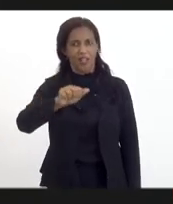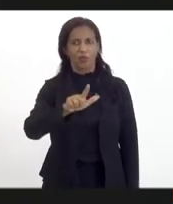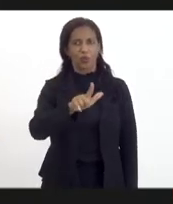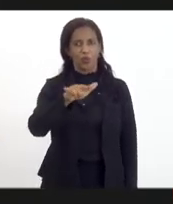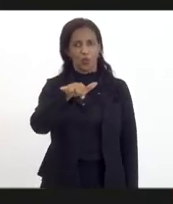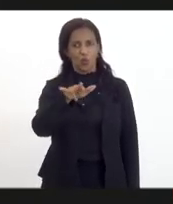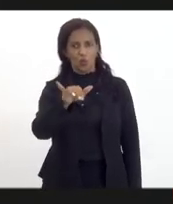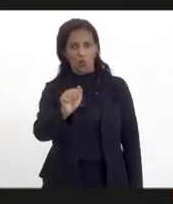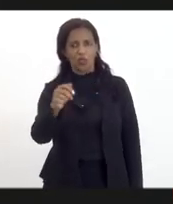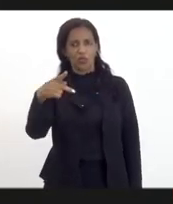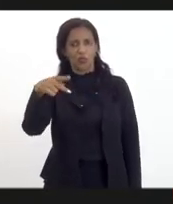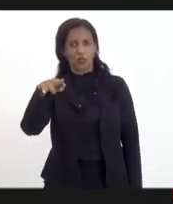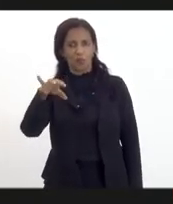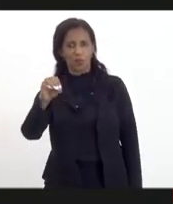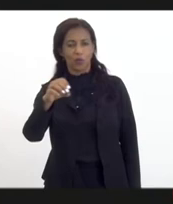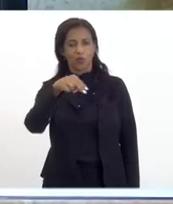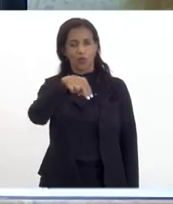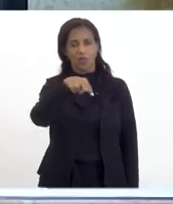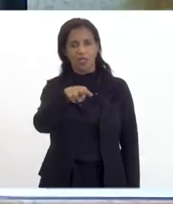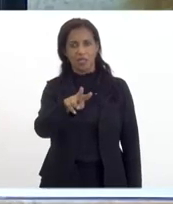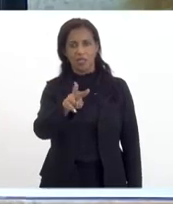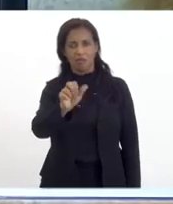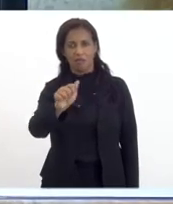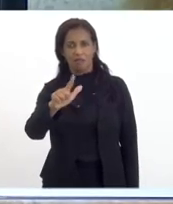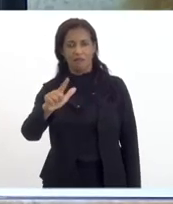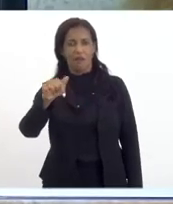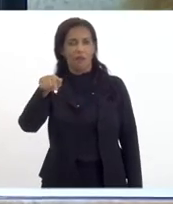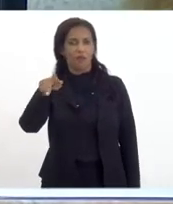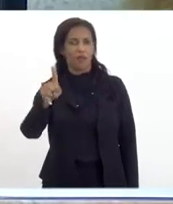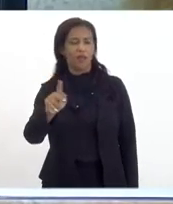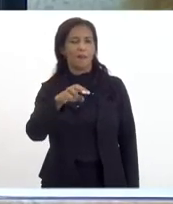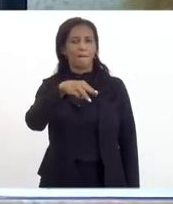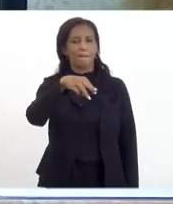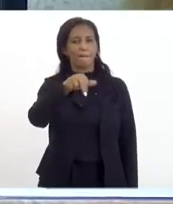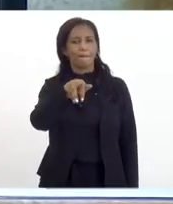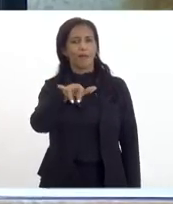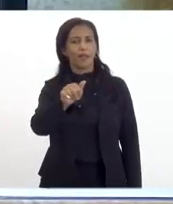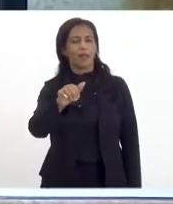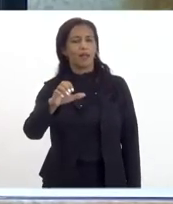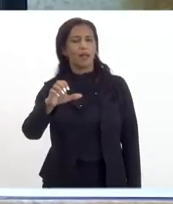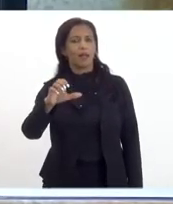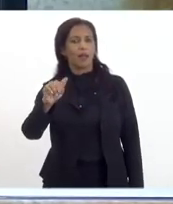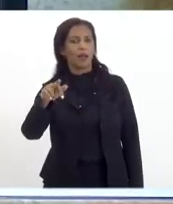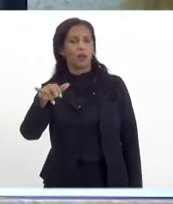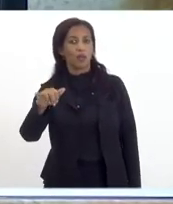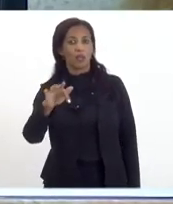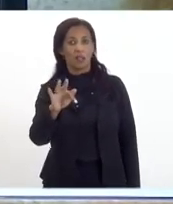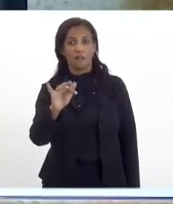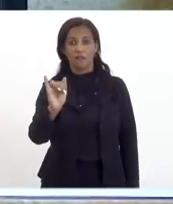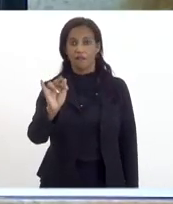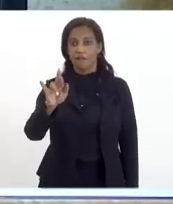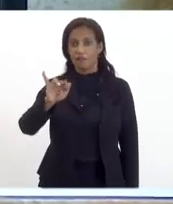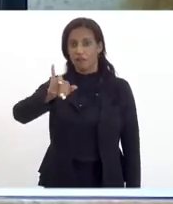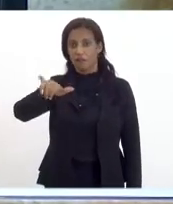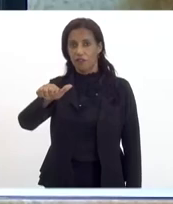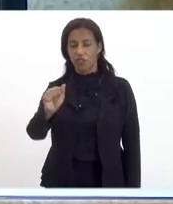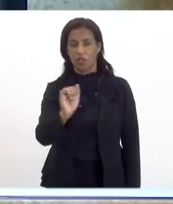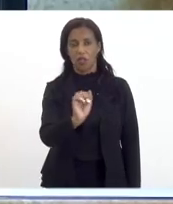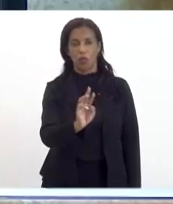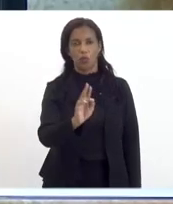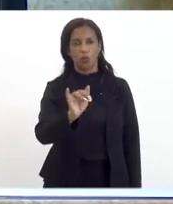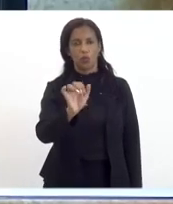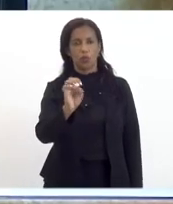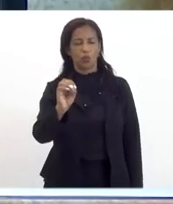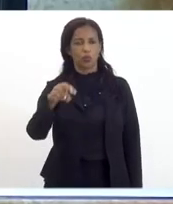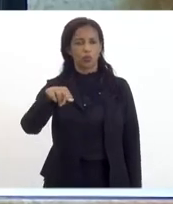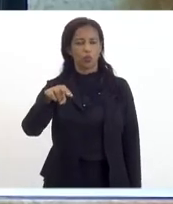Naval Clean, Maria Carolina Araújo, do SEBRAE, de Vinícius Magalhães, da Fijan, Ilson Vitório, do SEBRAE, Rio